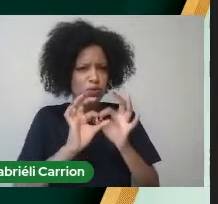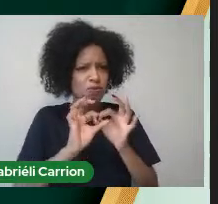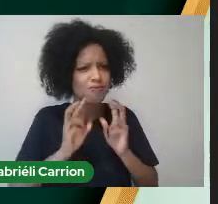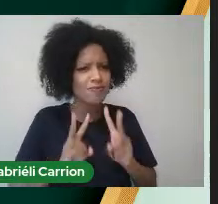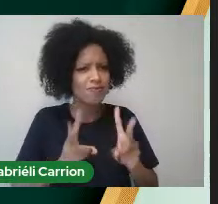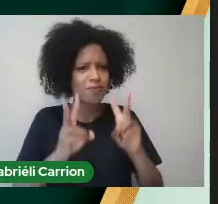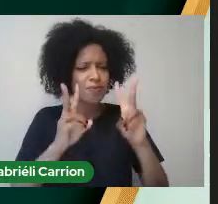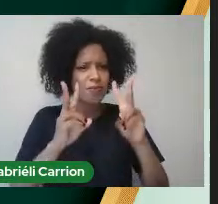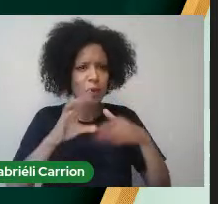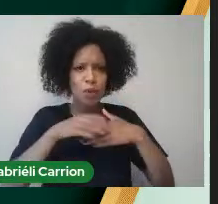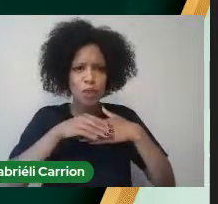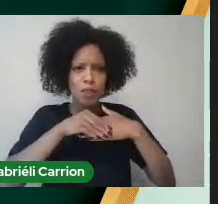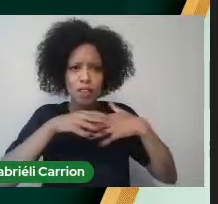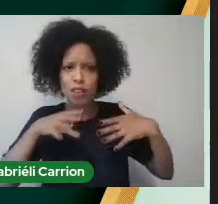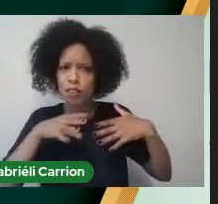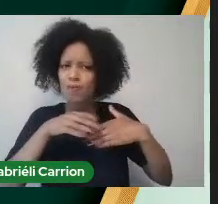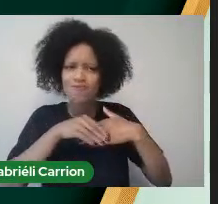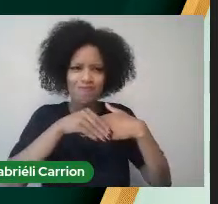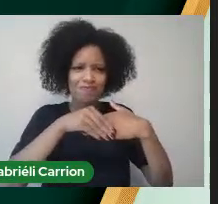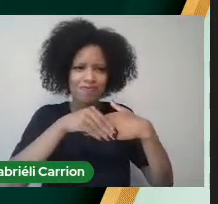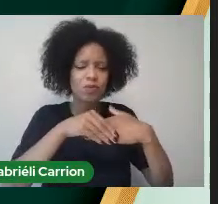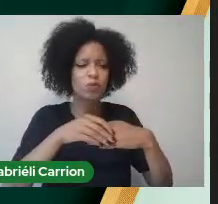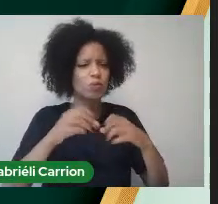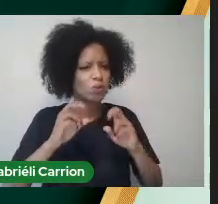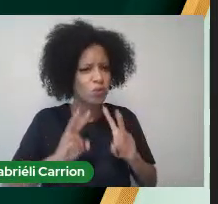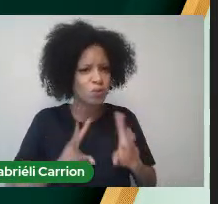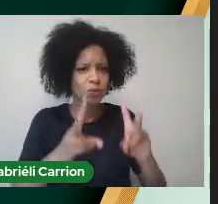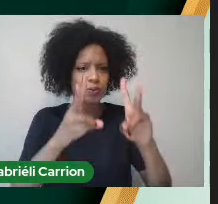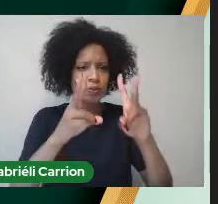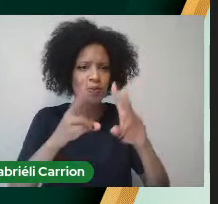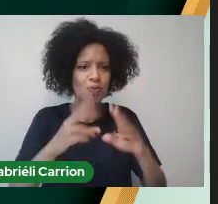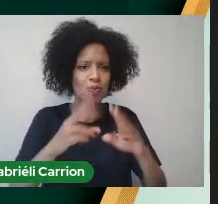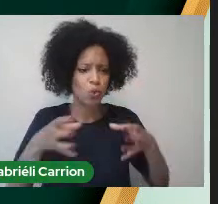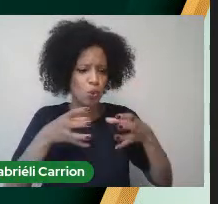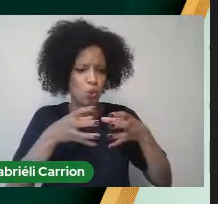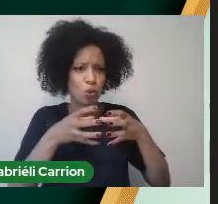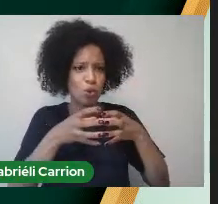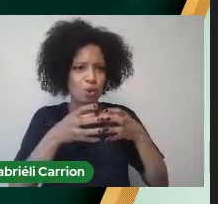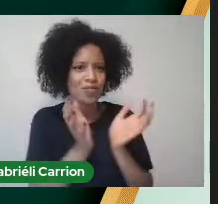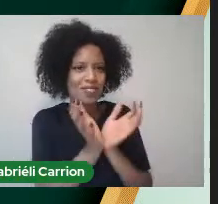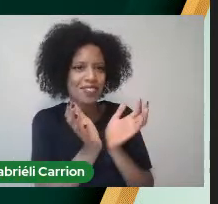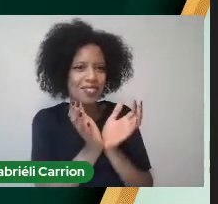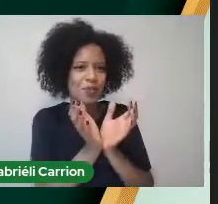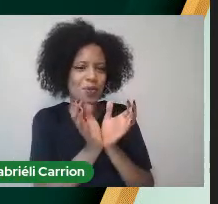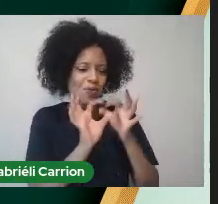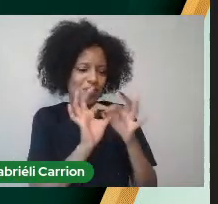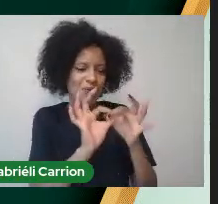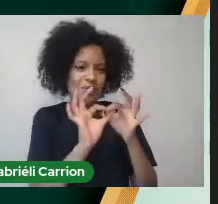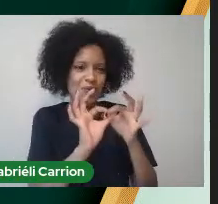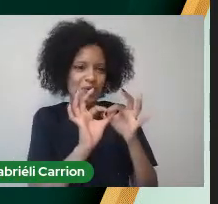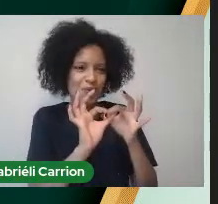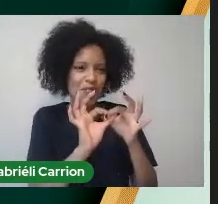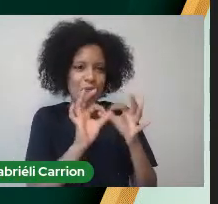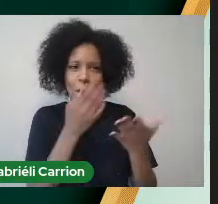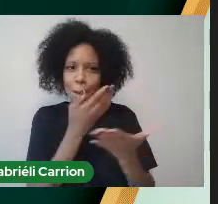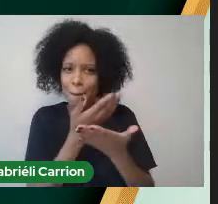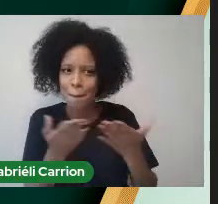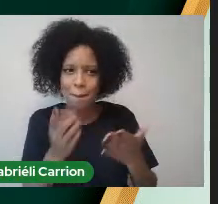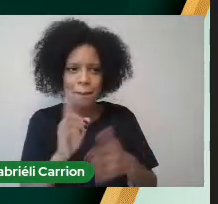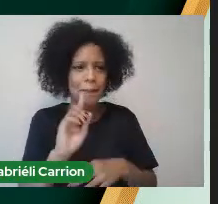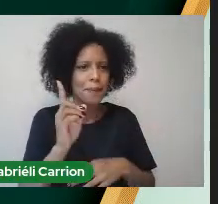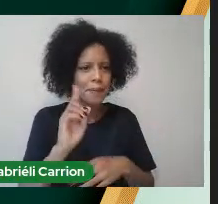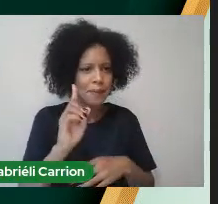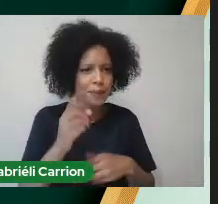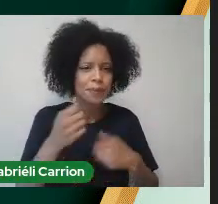A turma Que já era unida Para aprender Juntos Naquele momento Se uniu Para não perder Mais nenhum Integrante